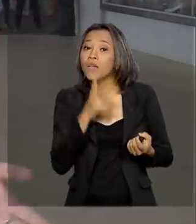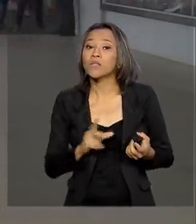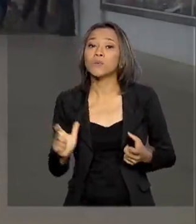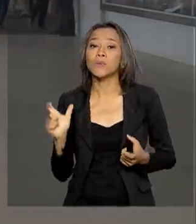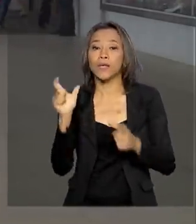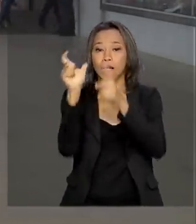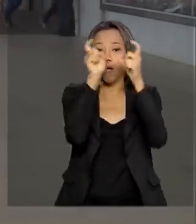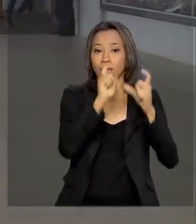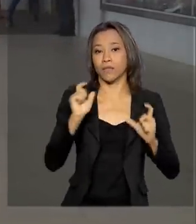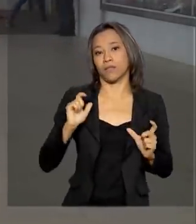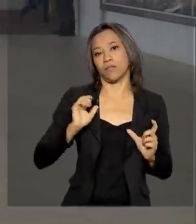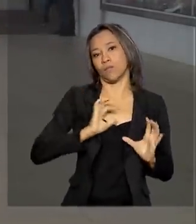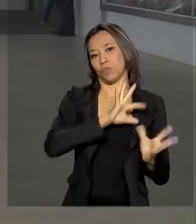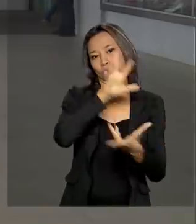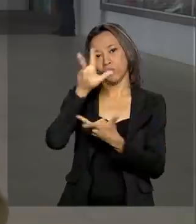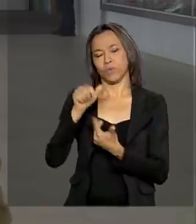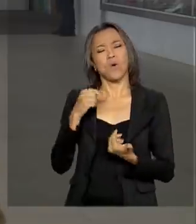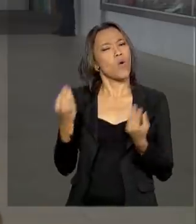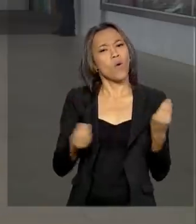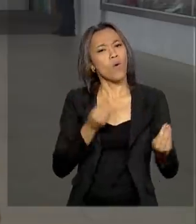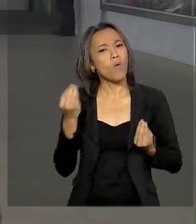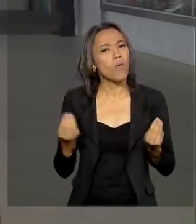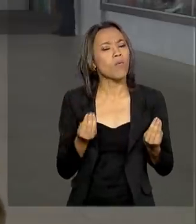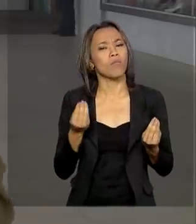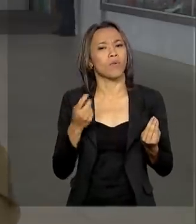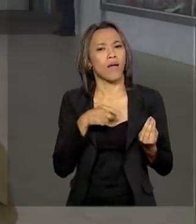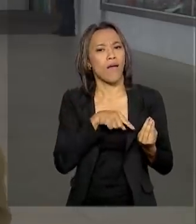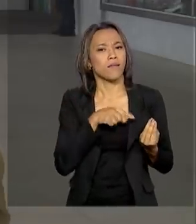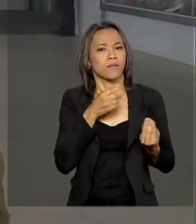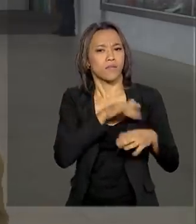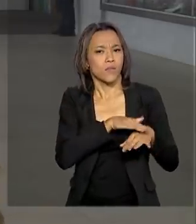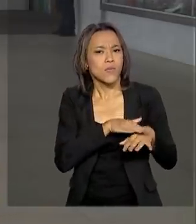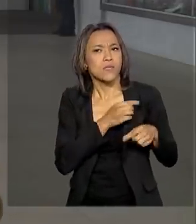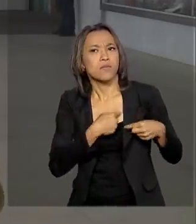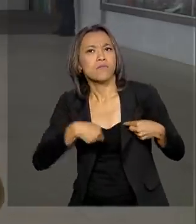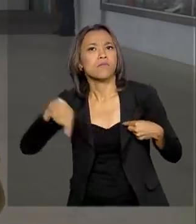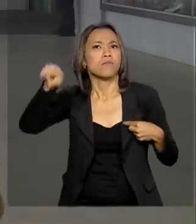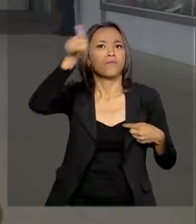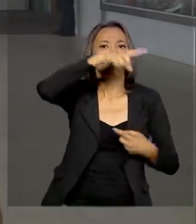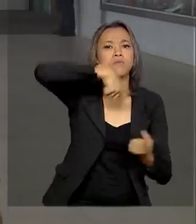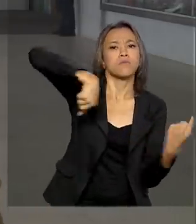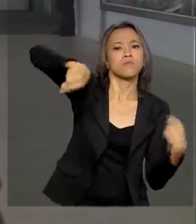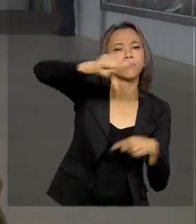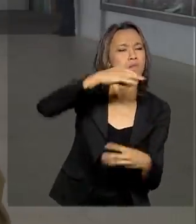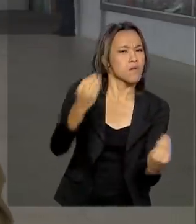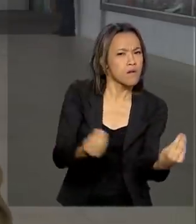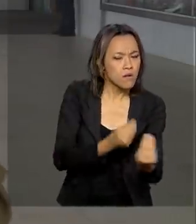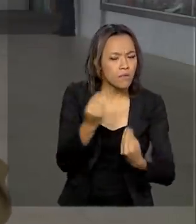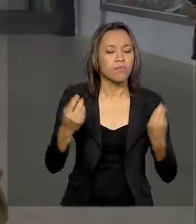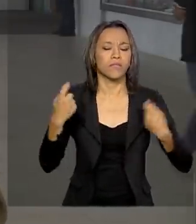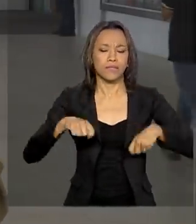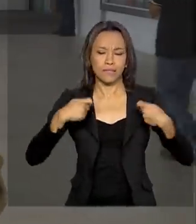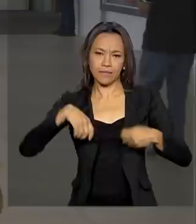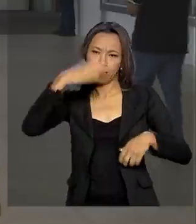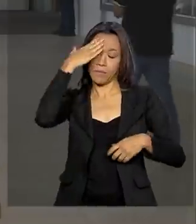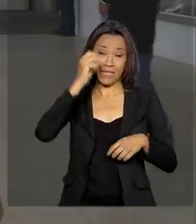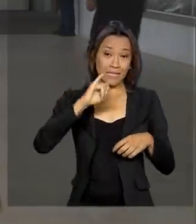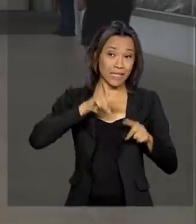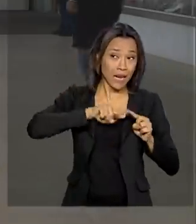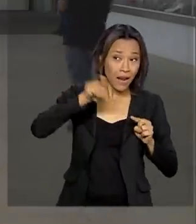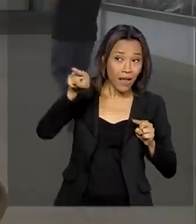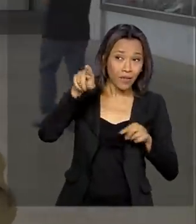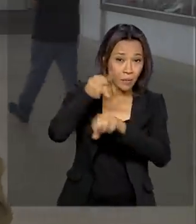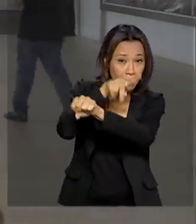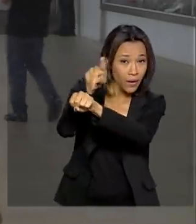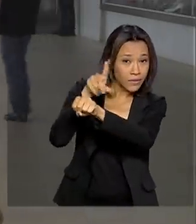Como elas acompanham os deslocamentos humanos, antes de qualquer viagem, é preciso conferir se o país de destino